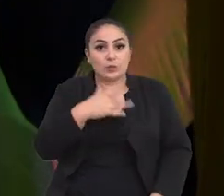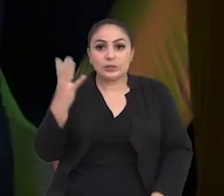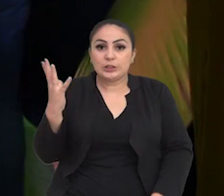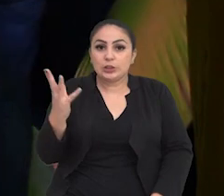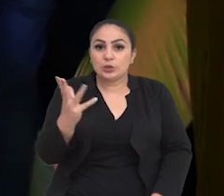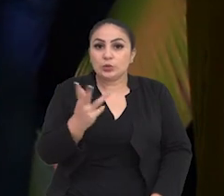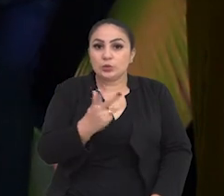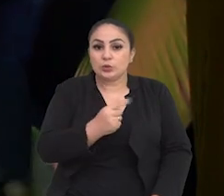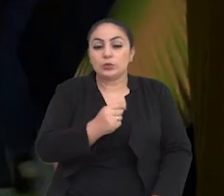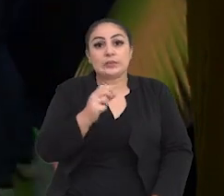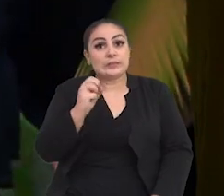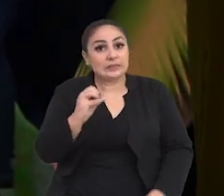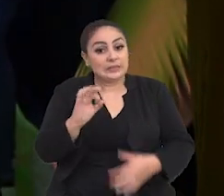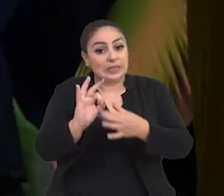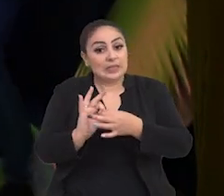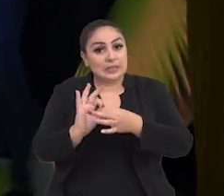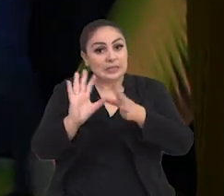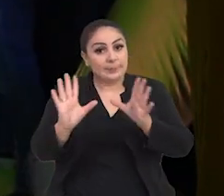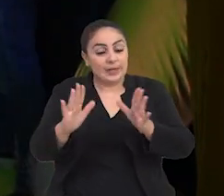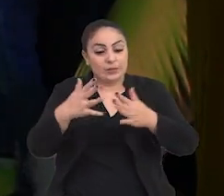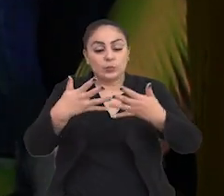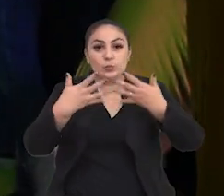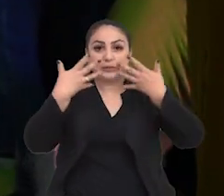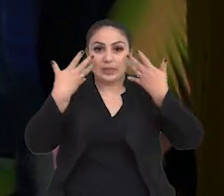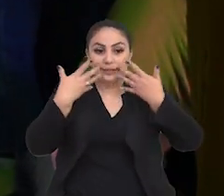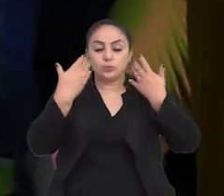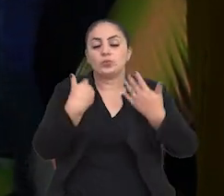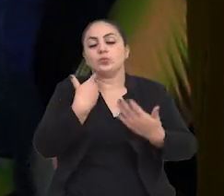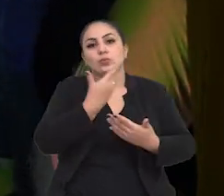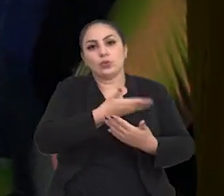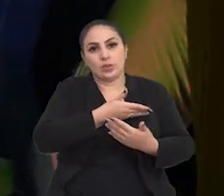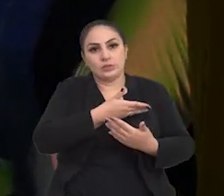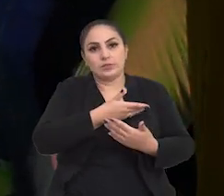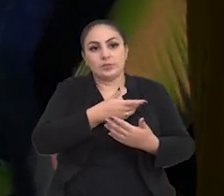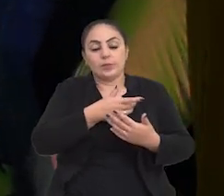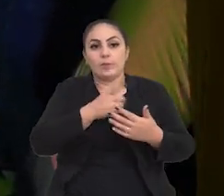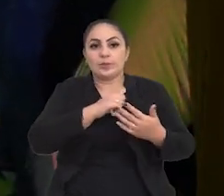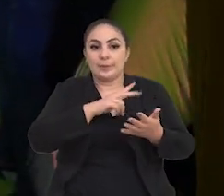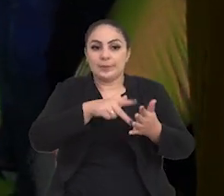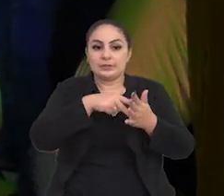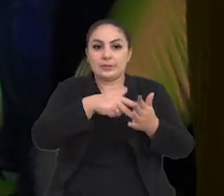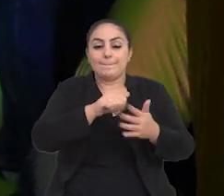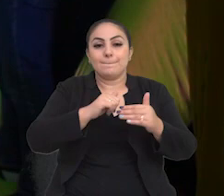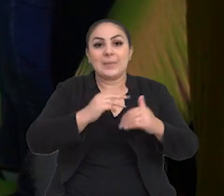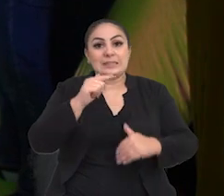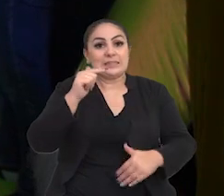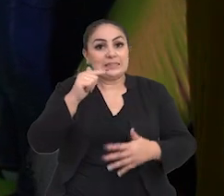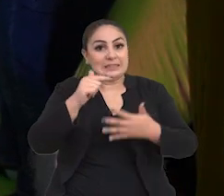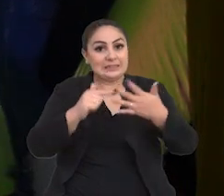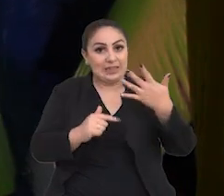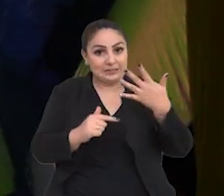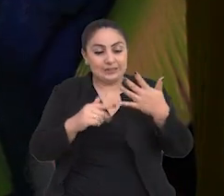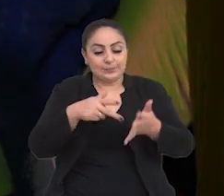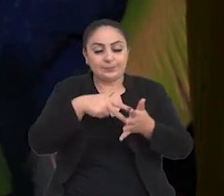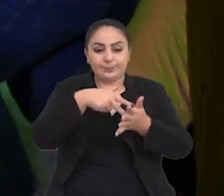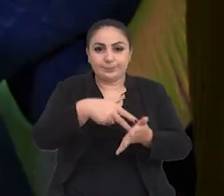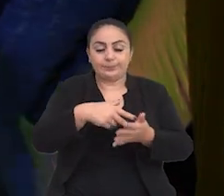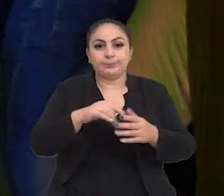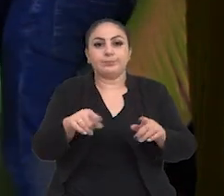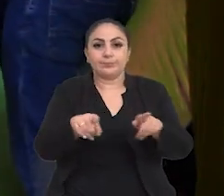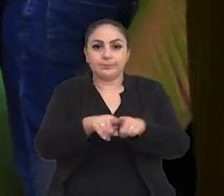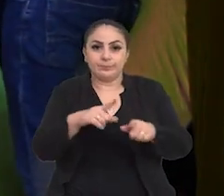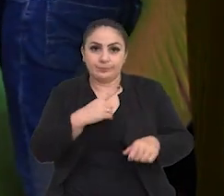de todo mundo. Se for liberado o teatro, nós vamos estar em cartaz com mais de 7 espetáculos.